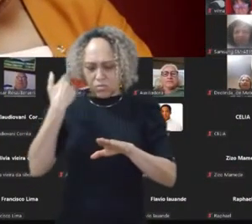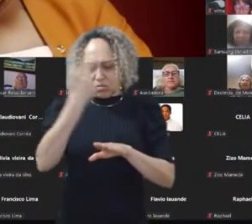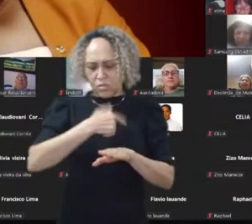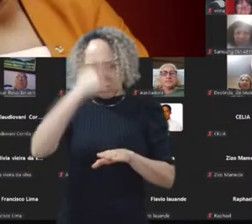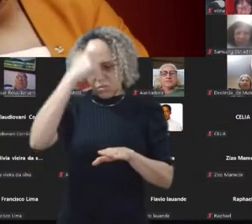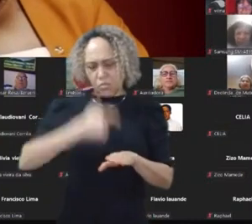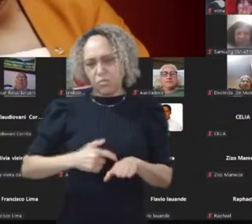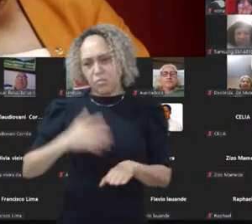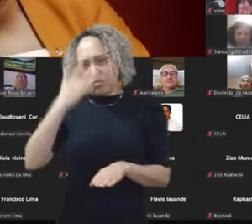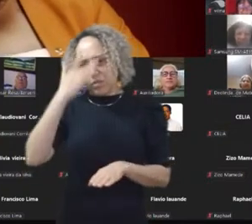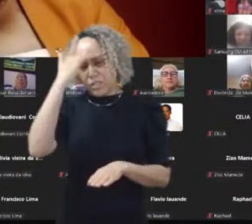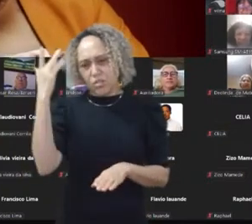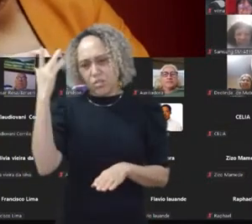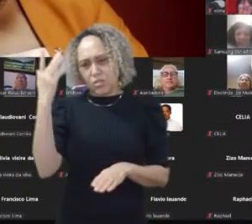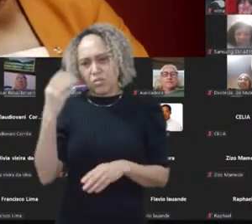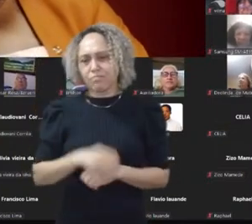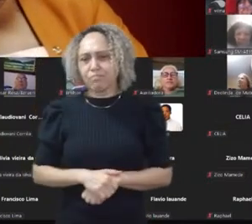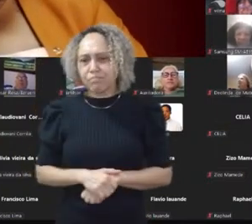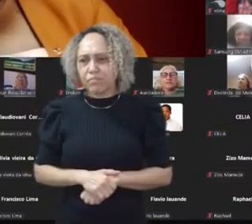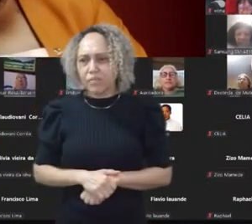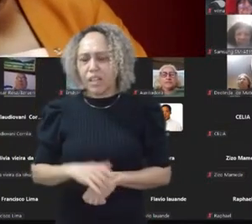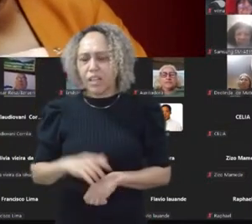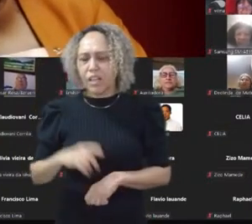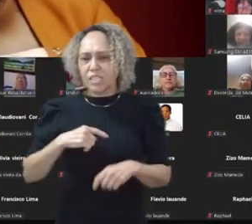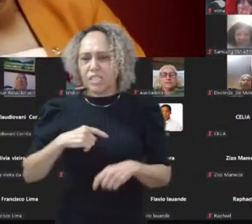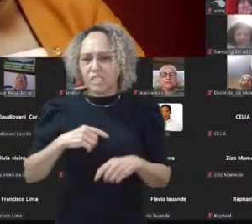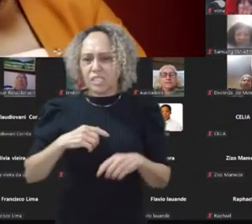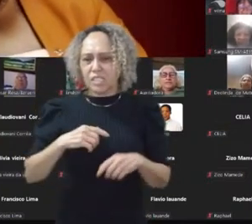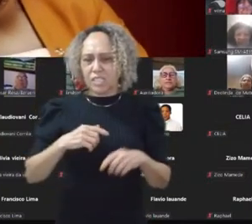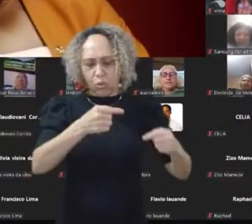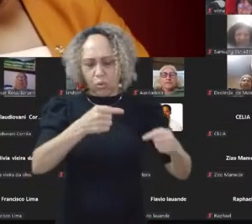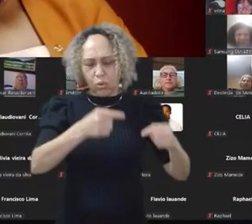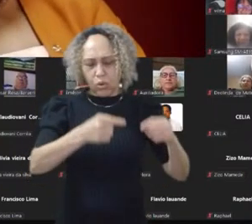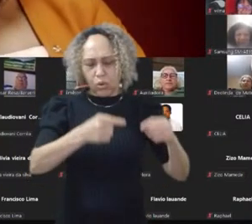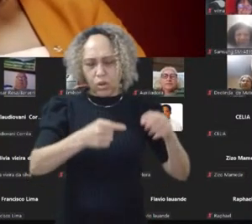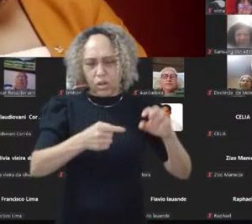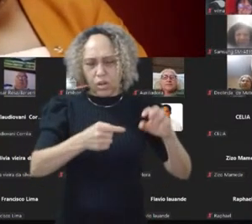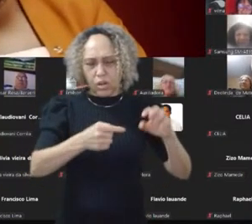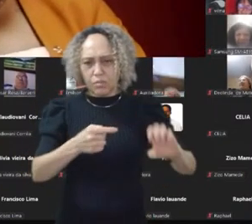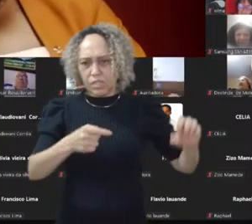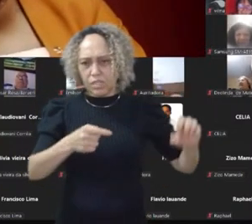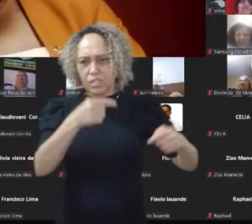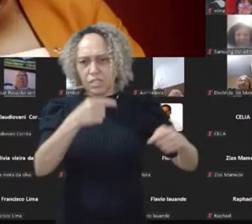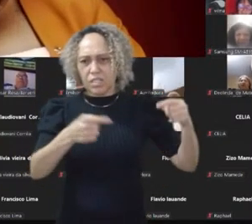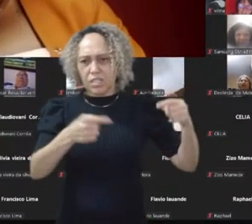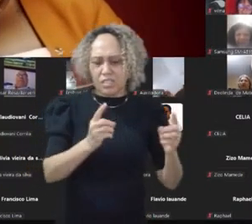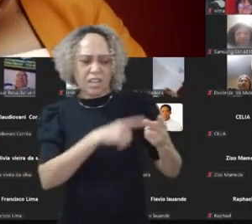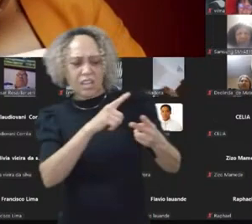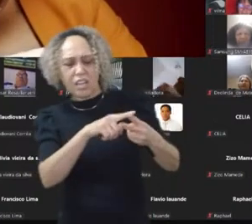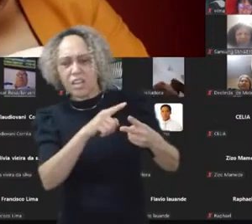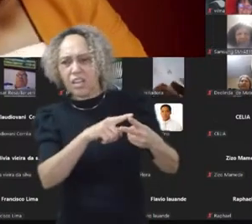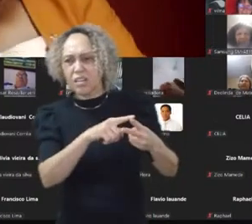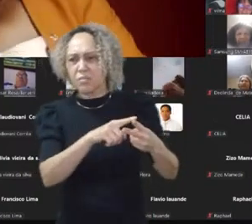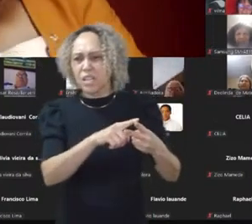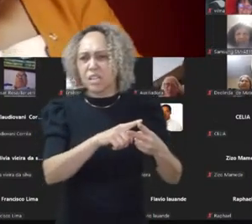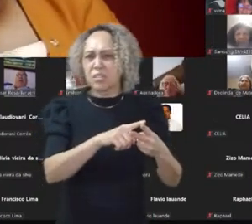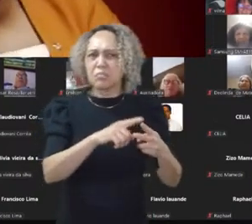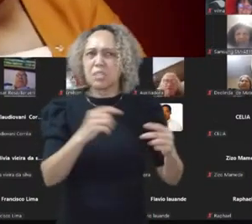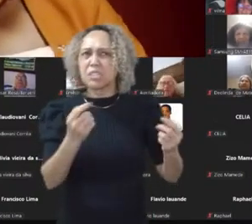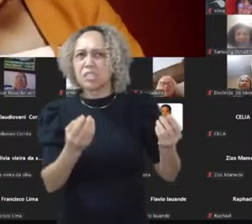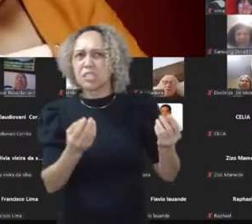pouco tempo atrás, existiu um debate no campo da esquerda de uma dicotomia entre rua e rede, uma crítica muito forte,